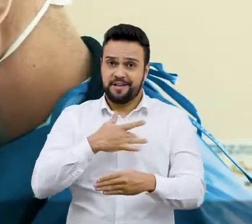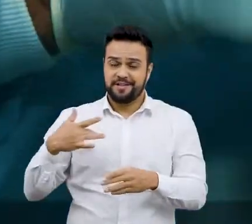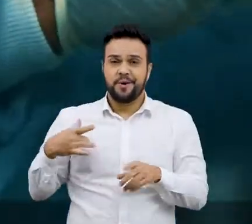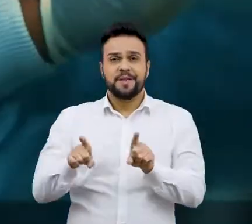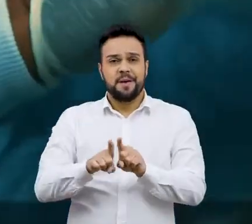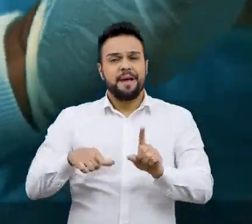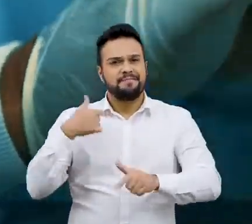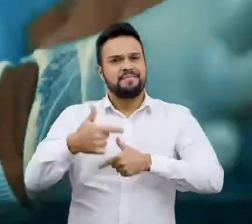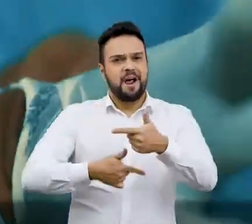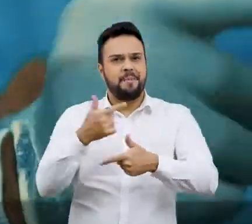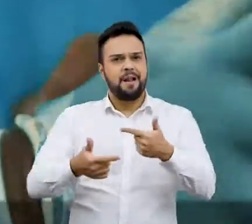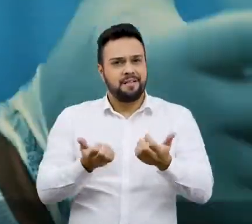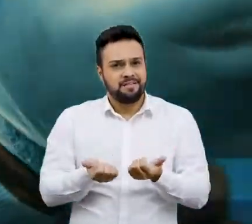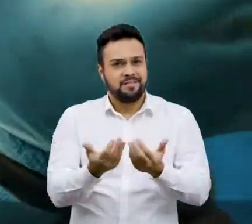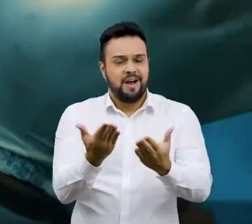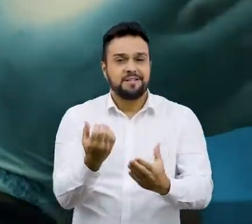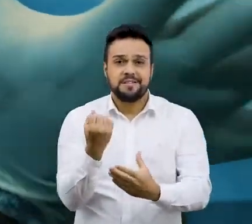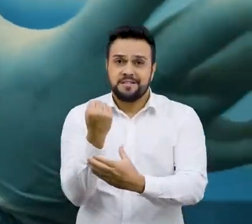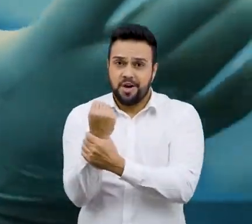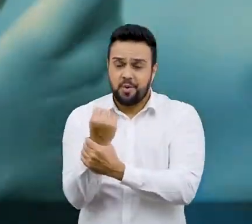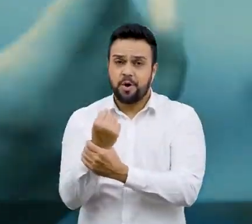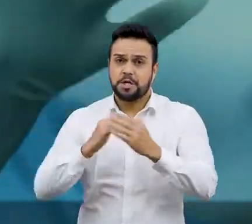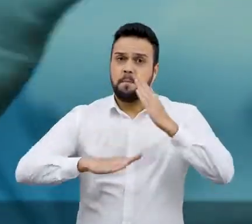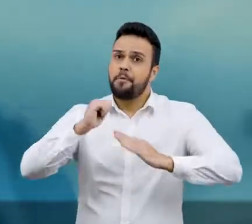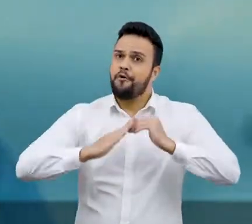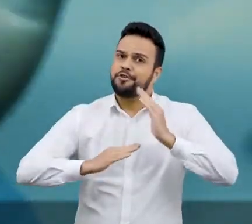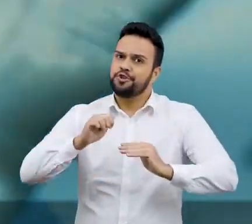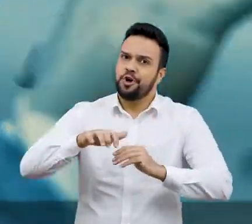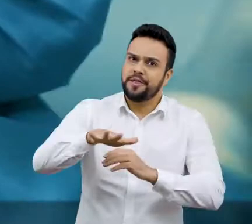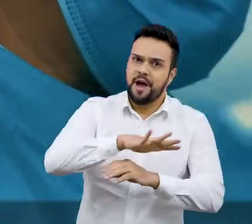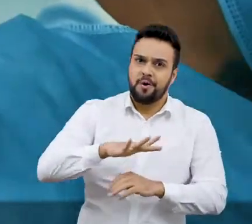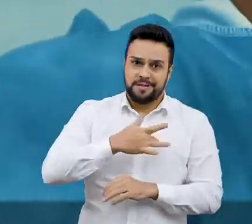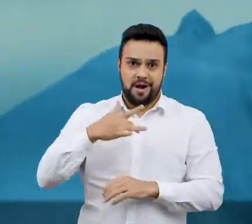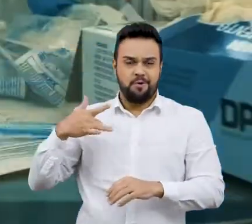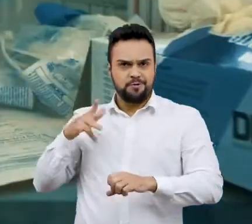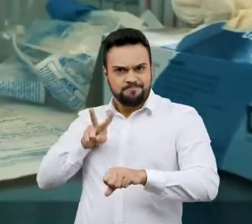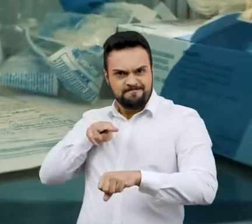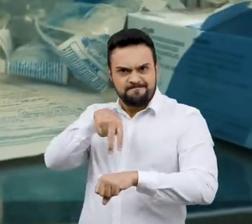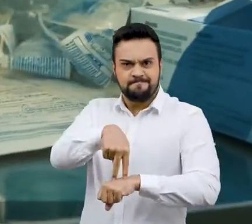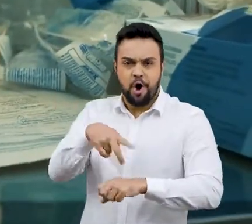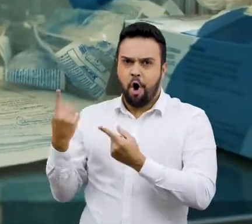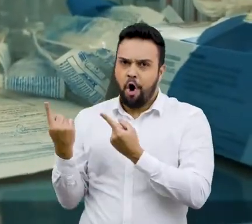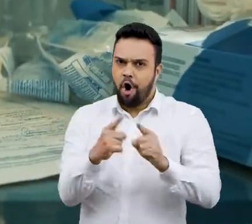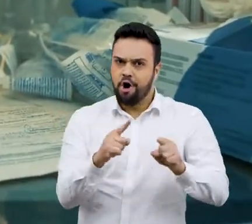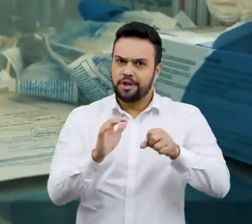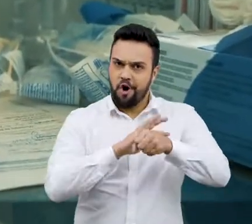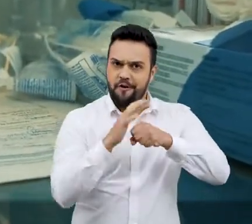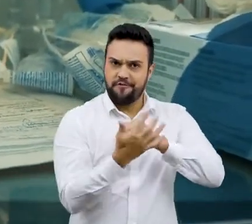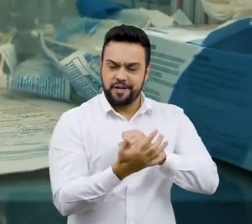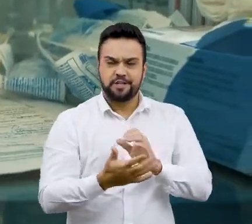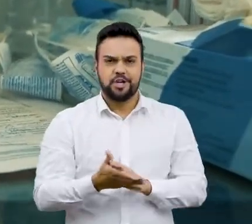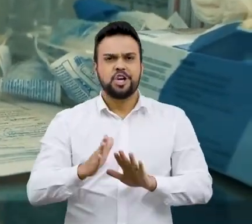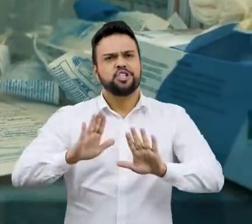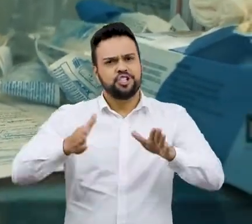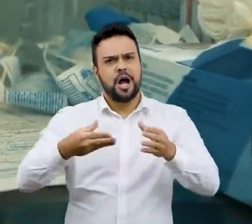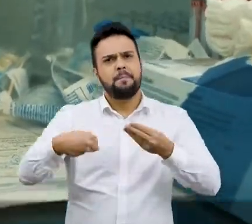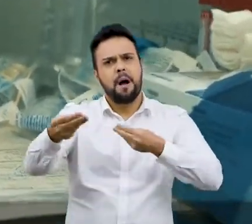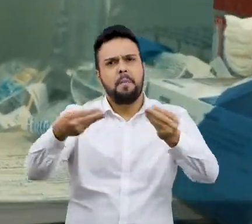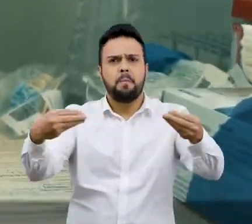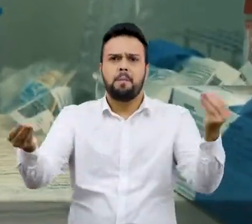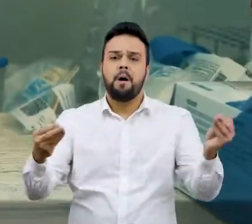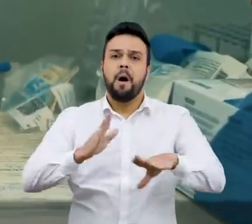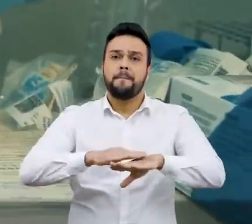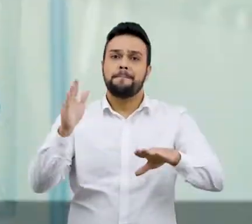está trabalhando para garantir a segurança dos profissionais que estão na linha de frente da guerra à Covid-19. Já foram